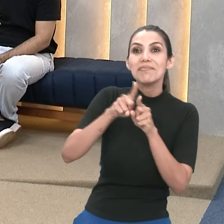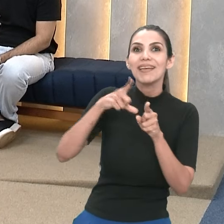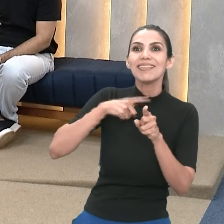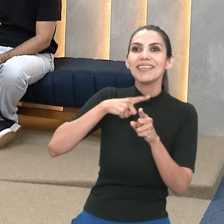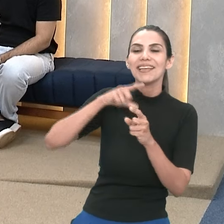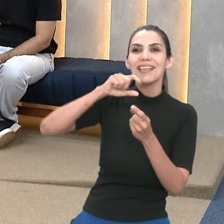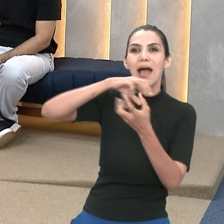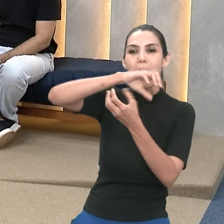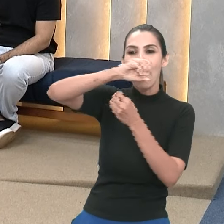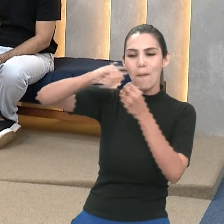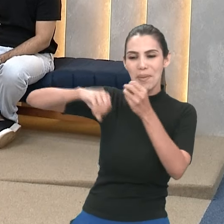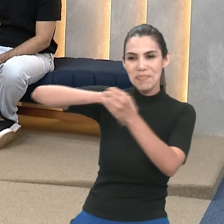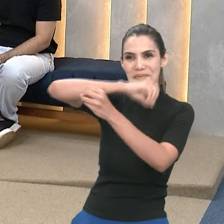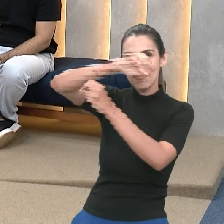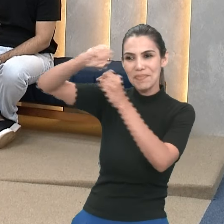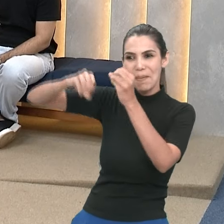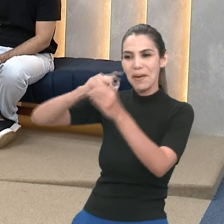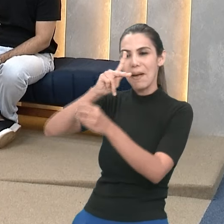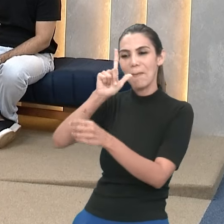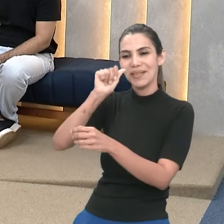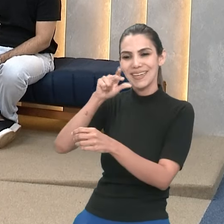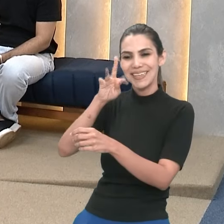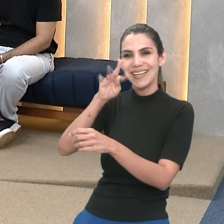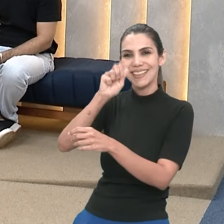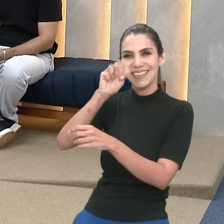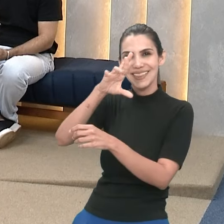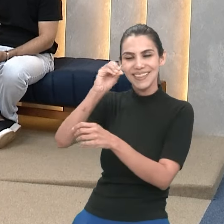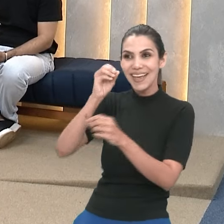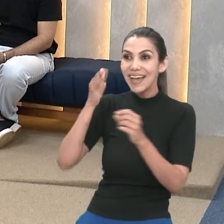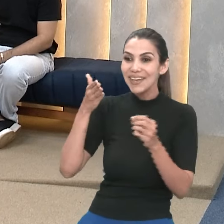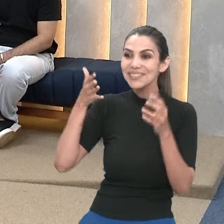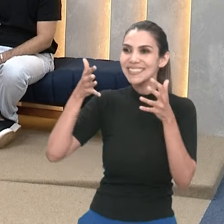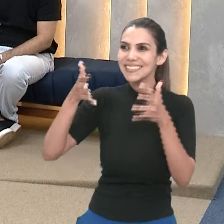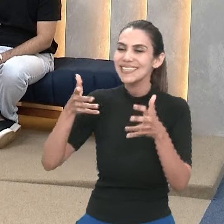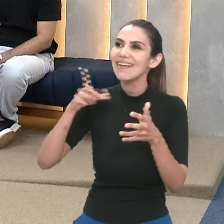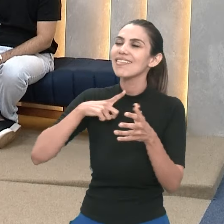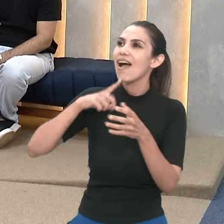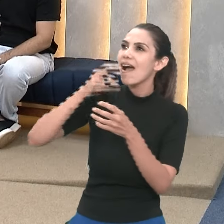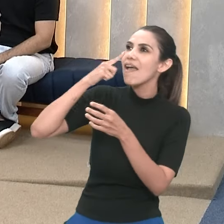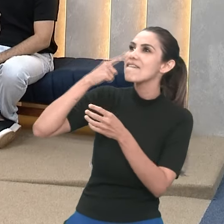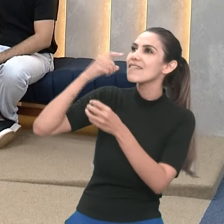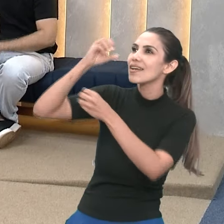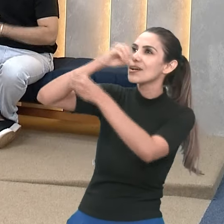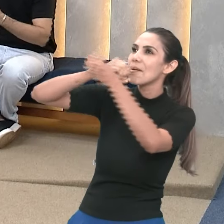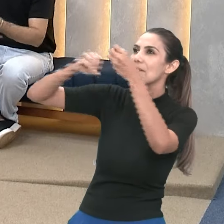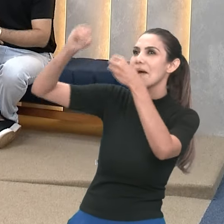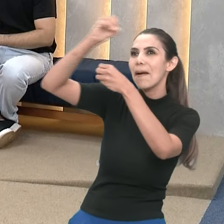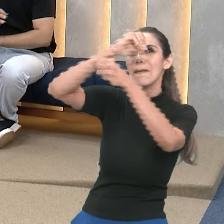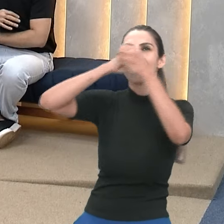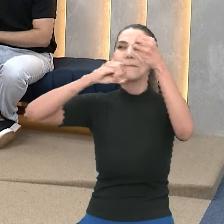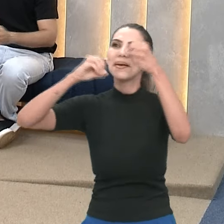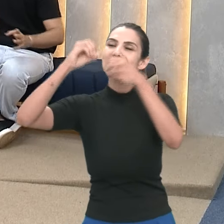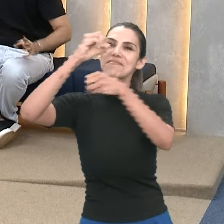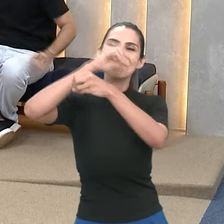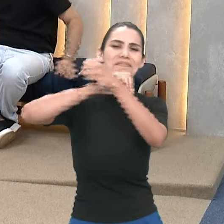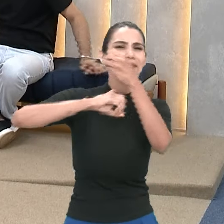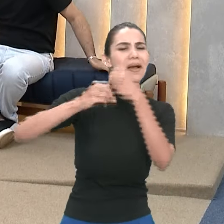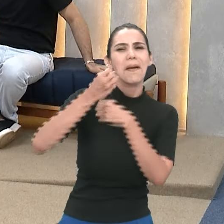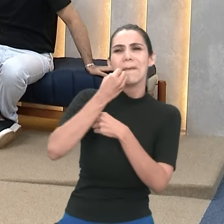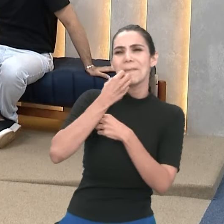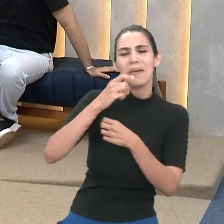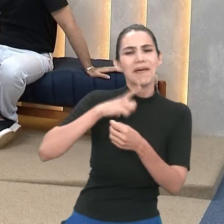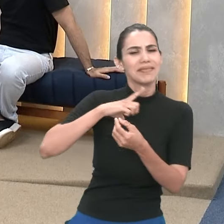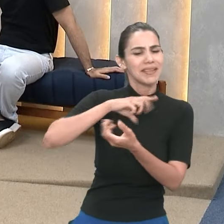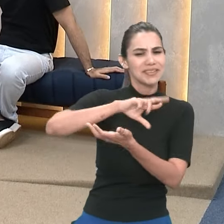planetário lá dentro do complexo, o é muito interessante, você entra e vivencia aquilo tudo novamente. fiz auriculoterapia, fiz um monte de